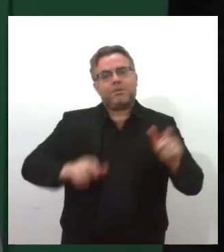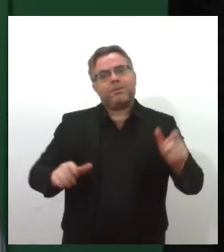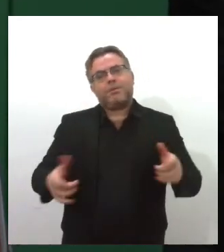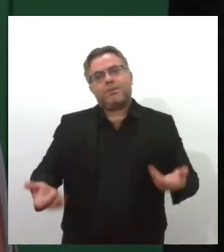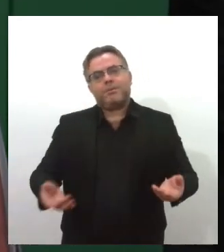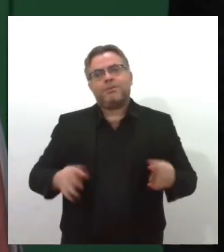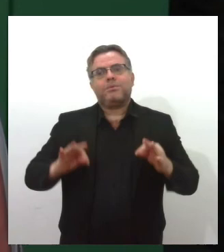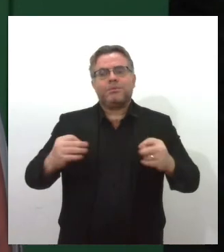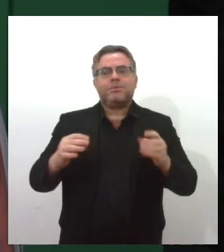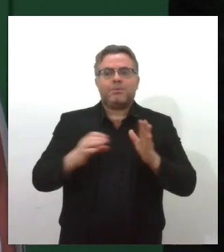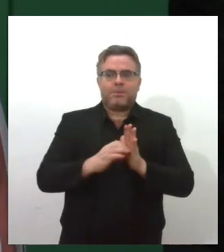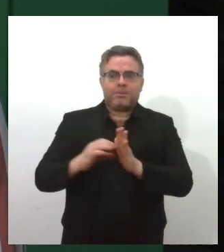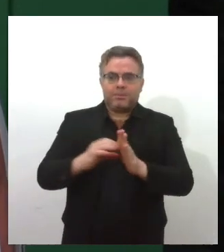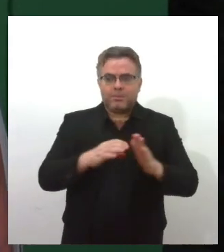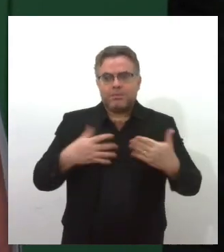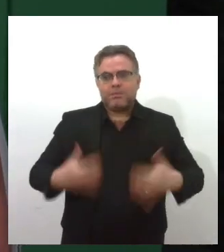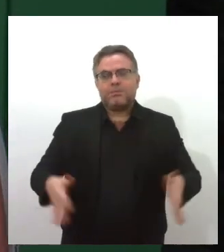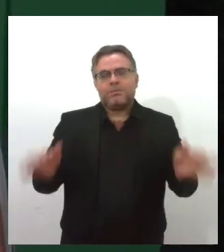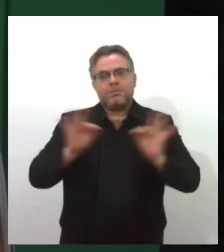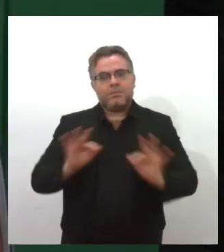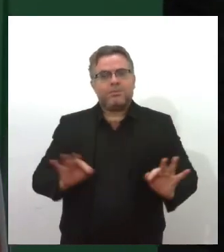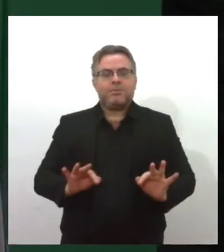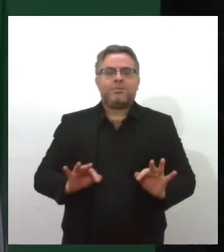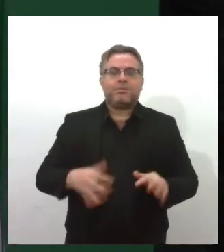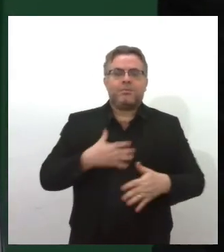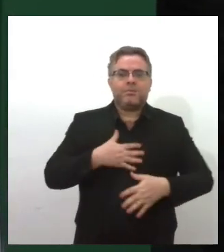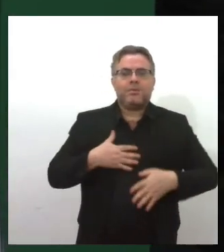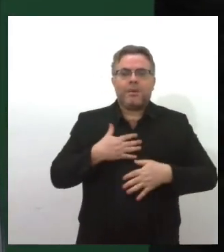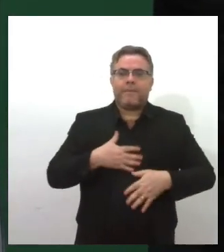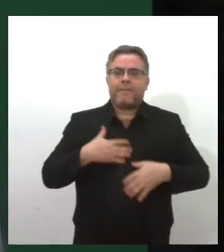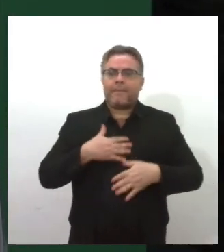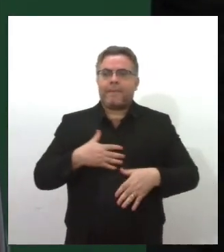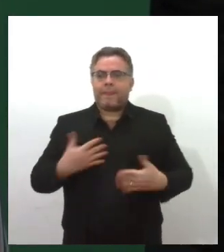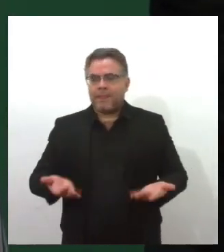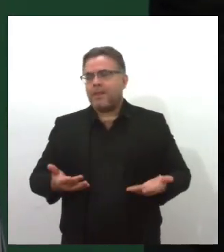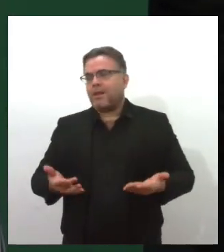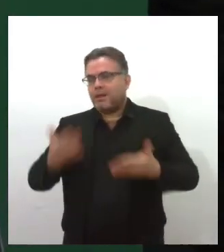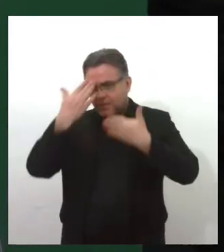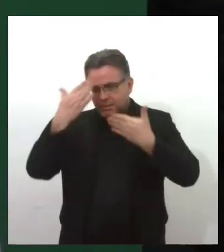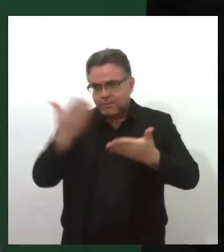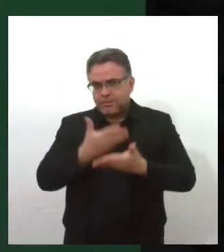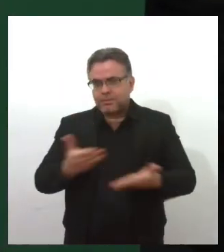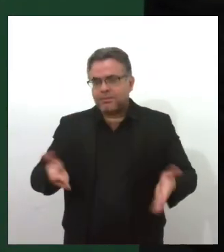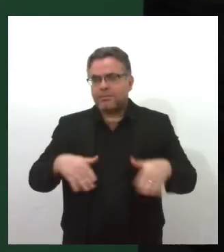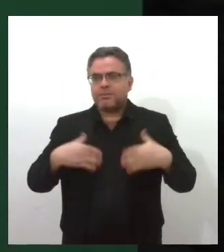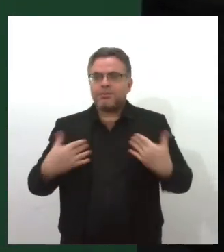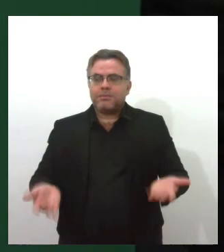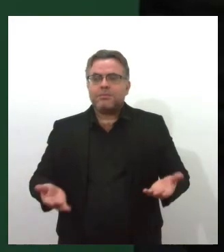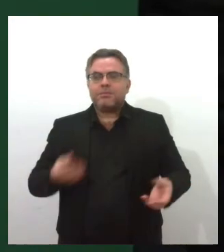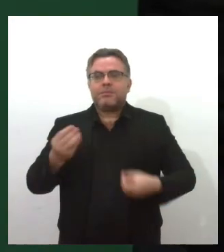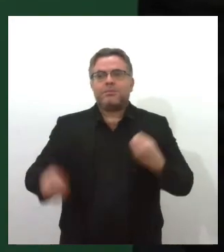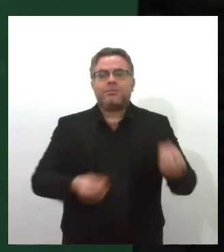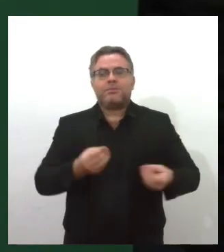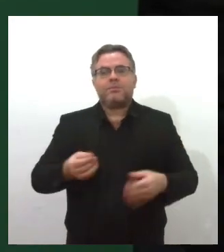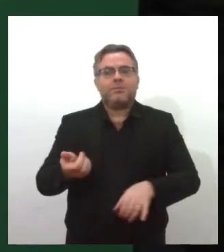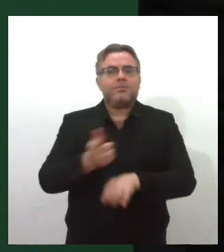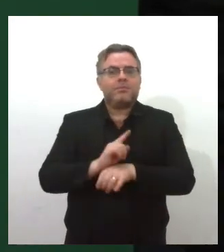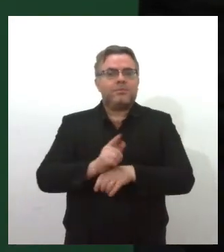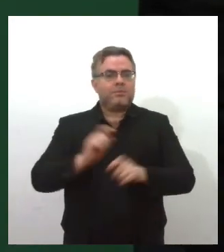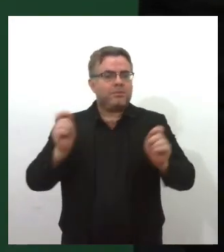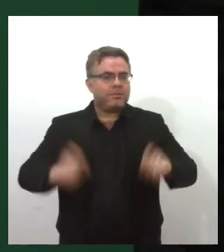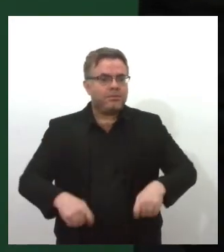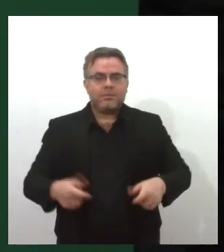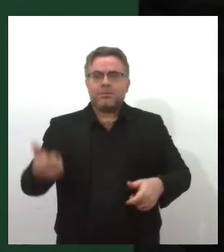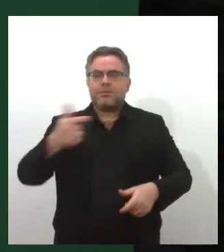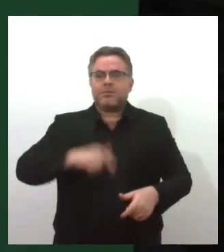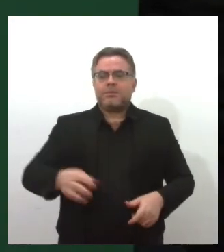nossa comunidade. Um dia muito feliz, estou muito satisfeita, gratificada, agradeço a gestão por mais